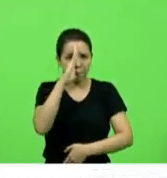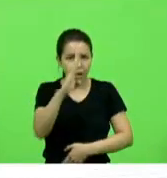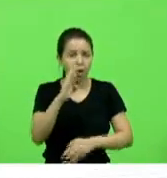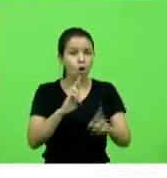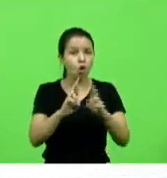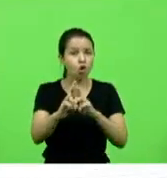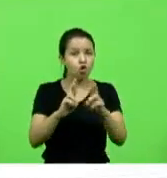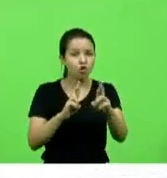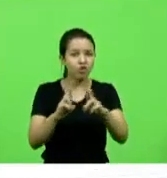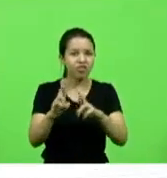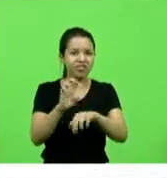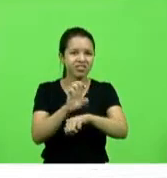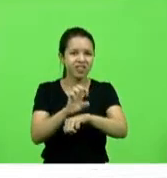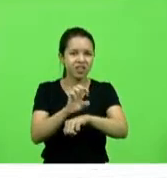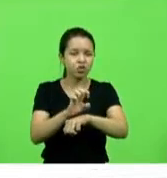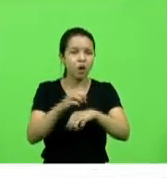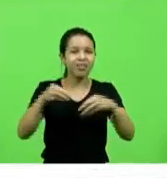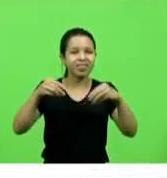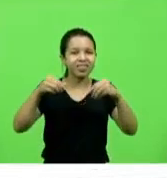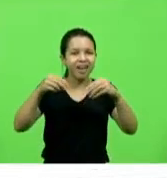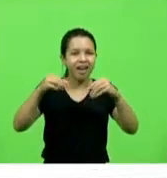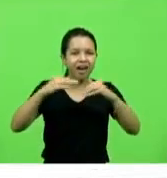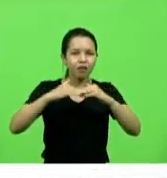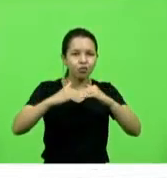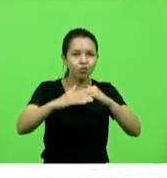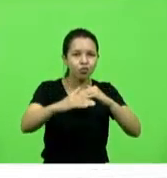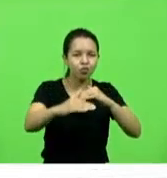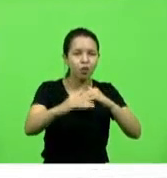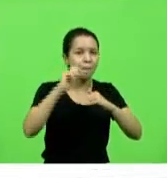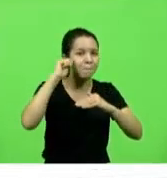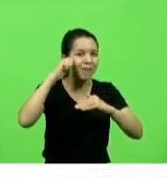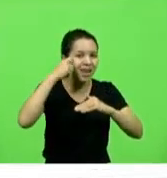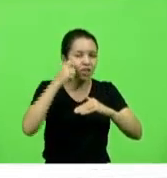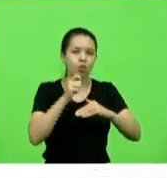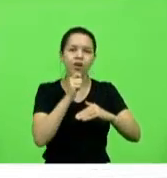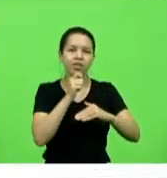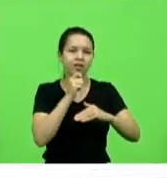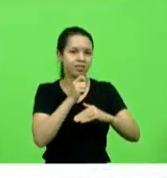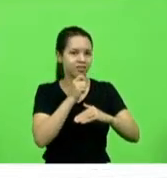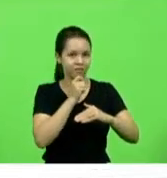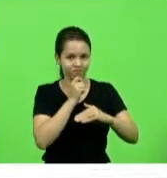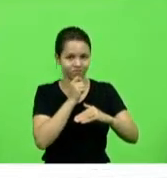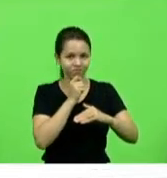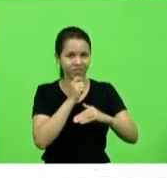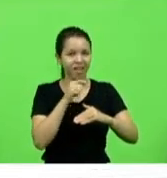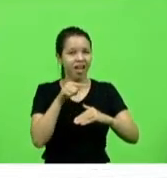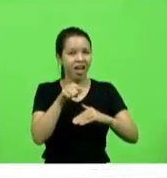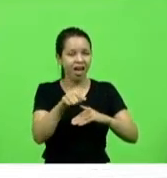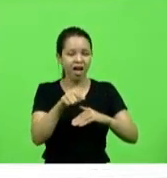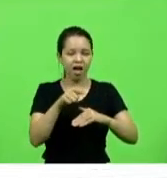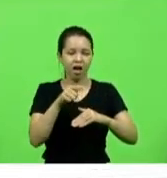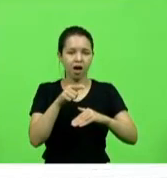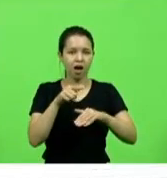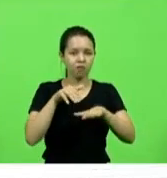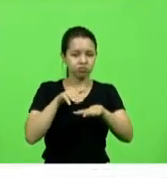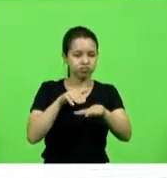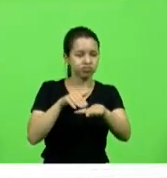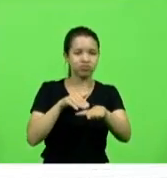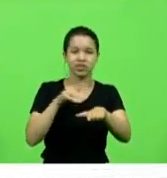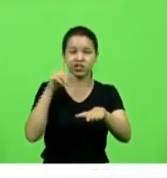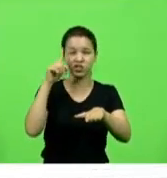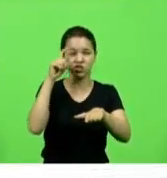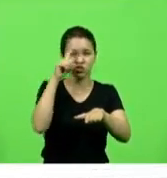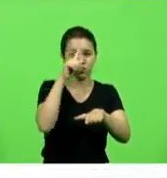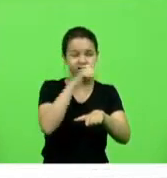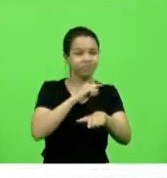as rodovias não pavimentadas que hoje se encontram praticamente que intransitáveis devido é lógico nesse